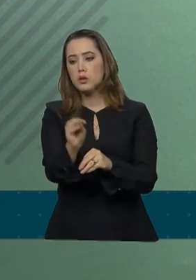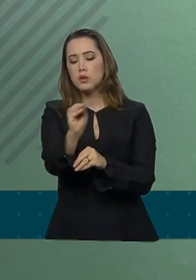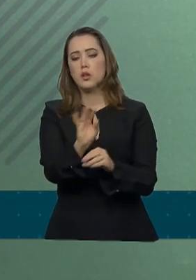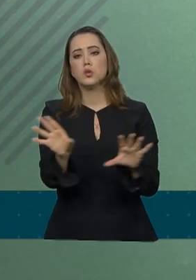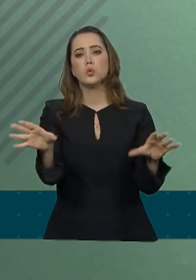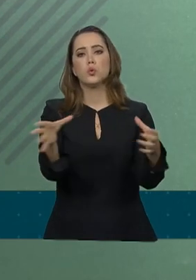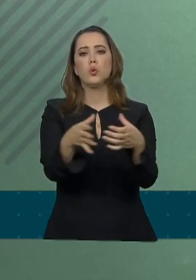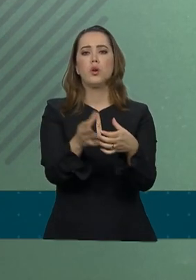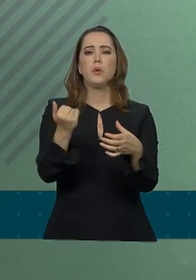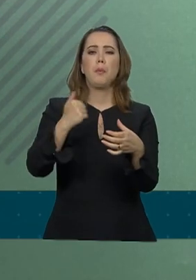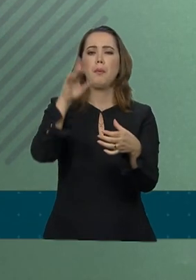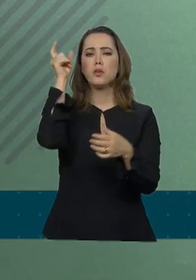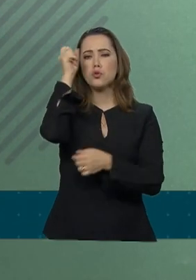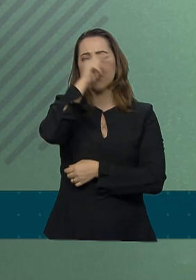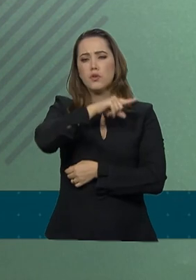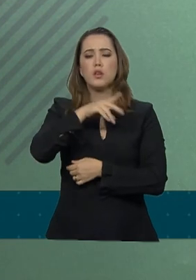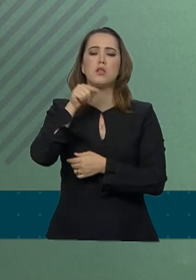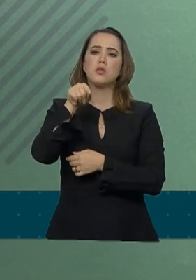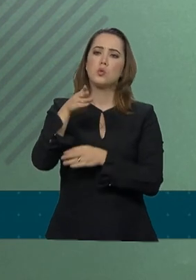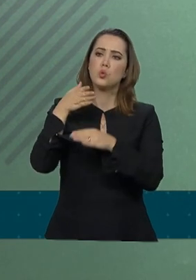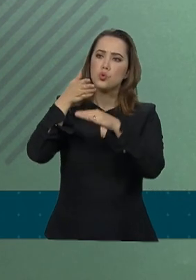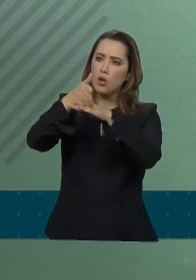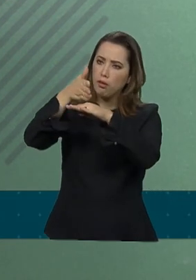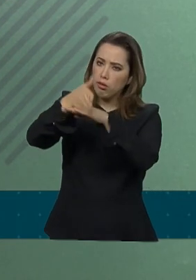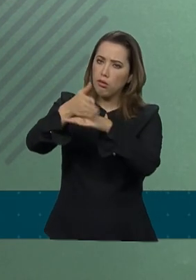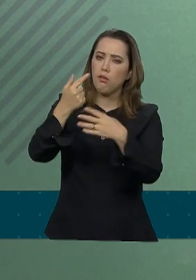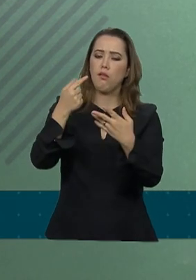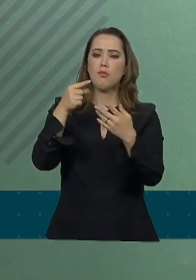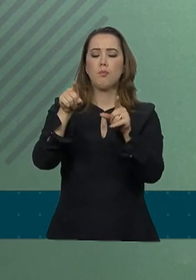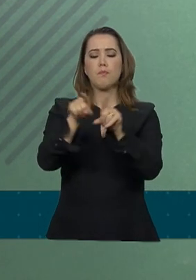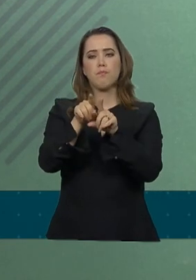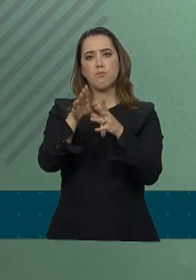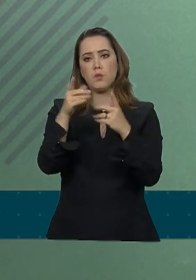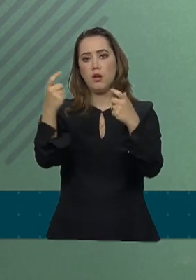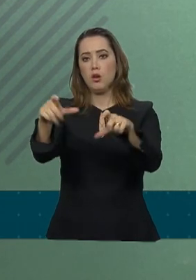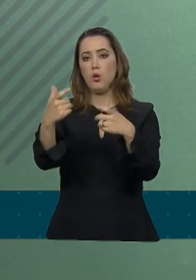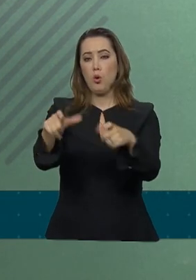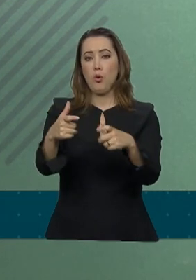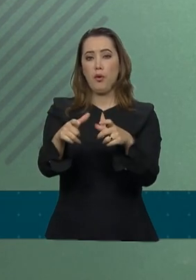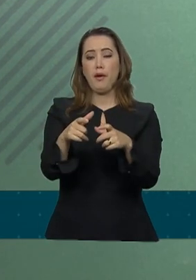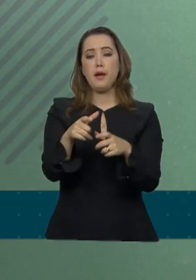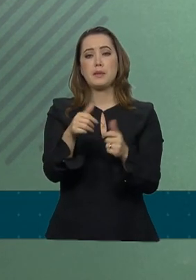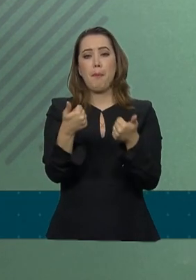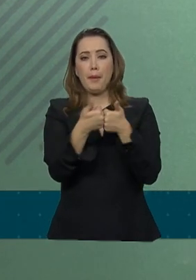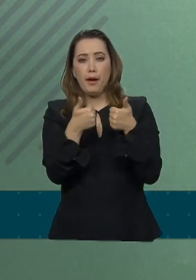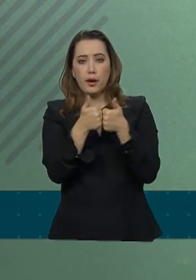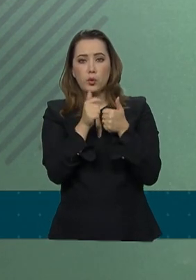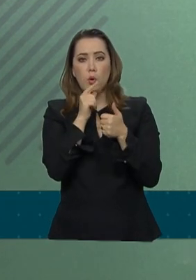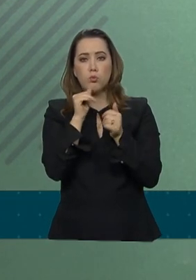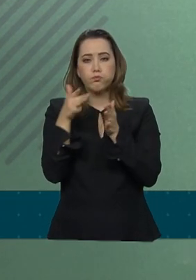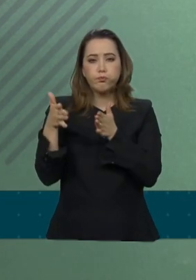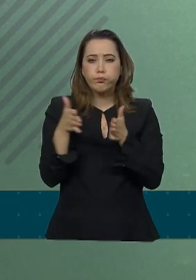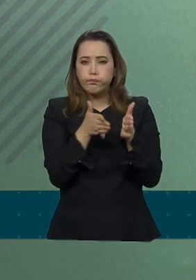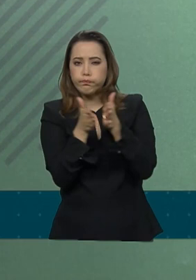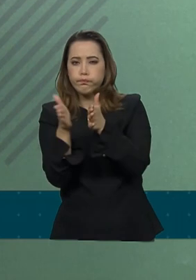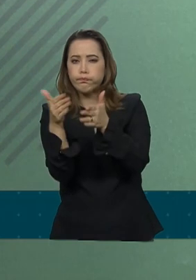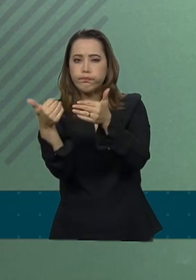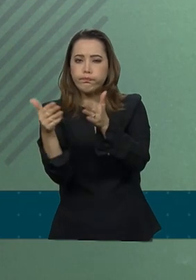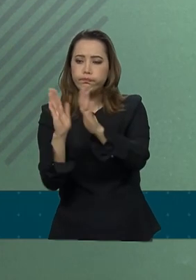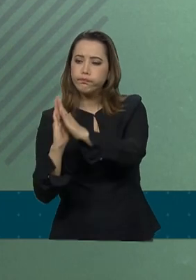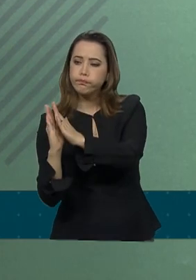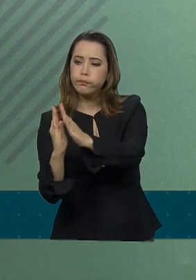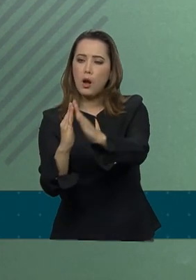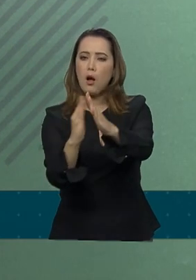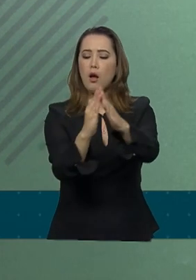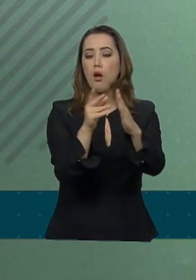com maiores dificuldades de acesso, como já dito, em regiões ribeirinhas, fluviais, quilombolas e indígenas,